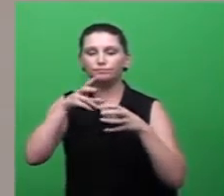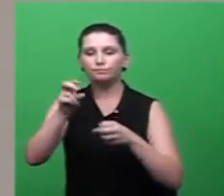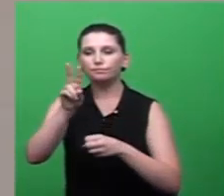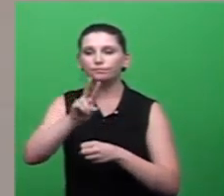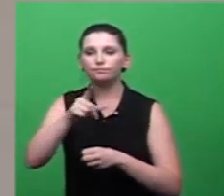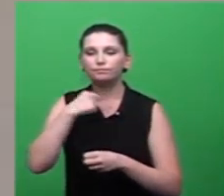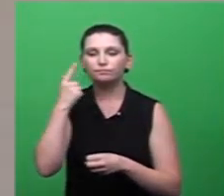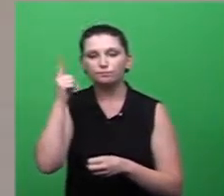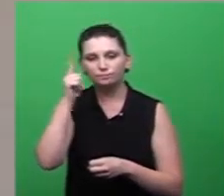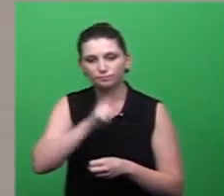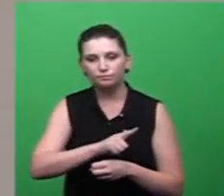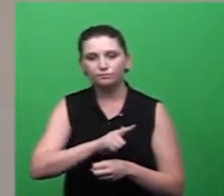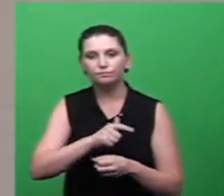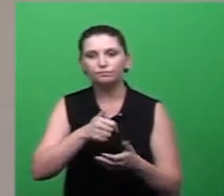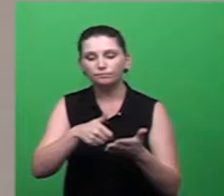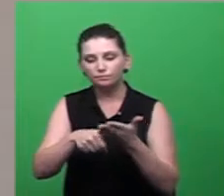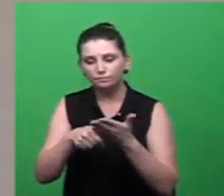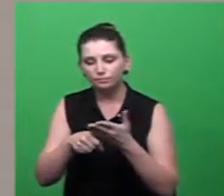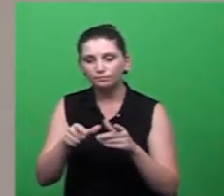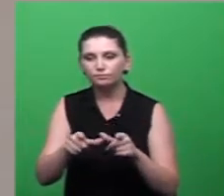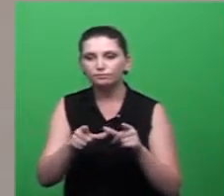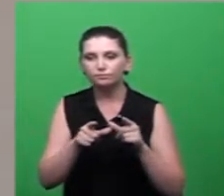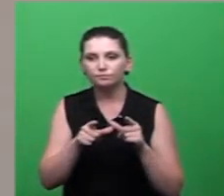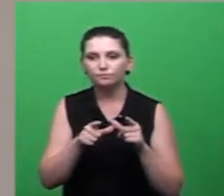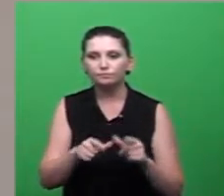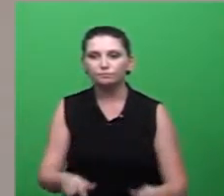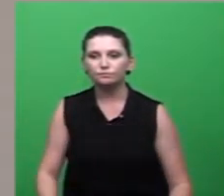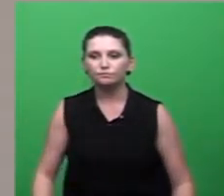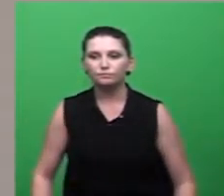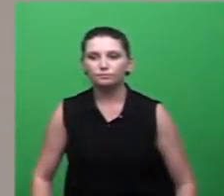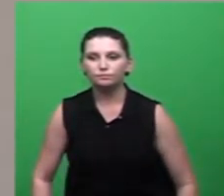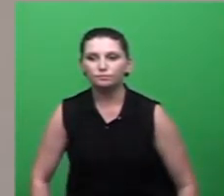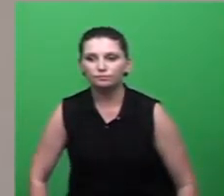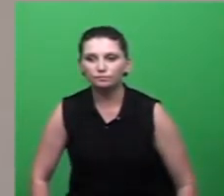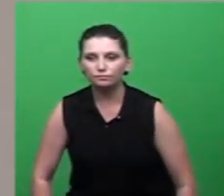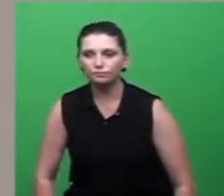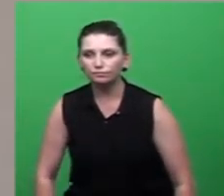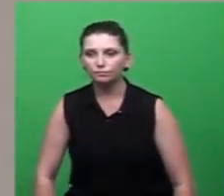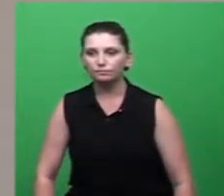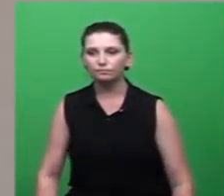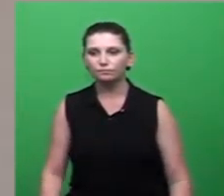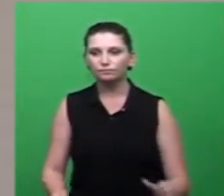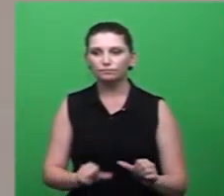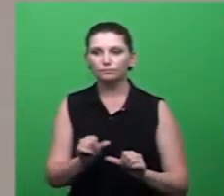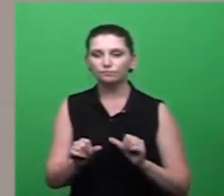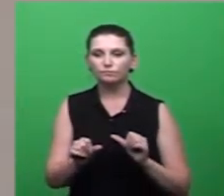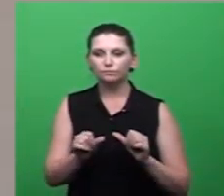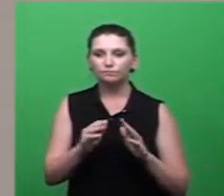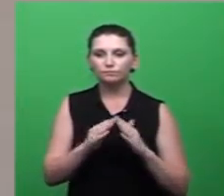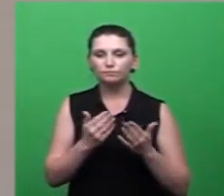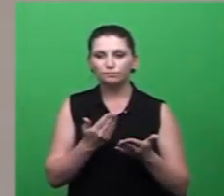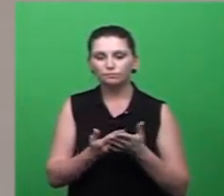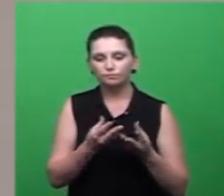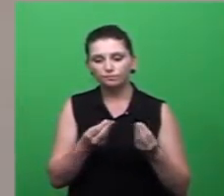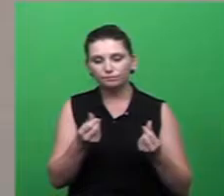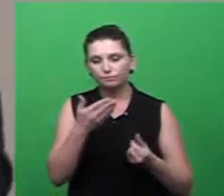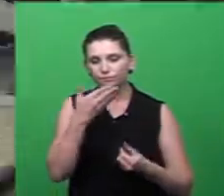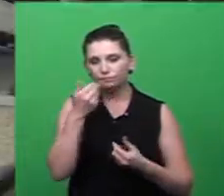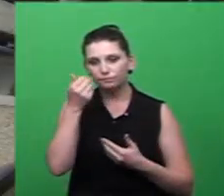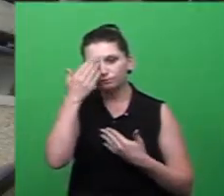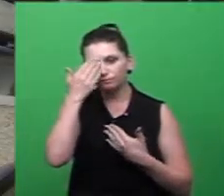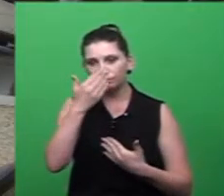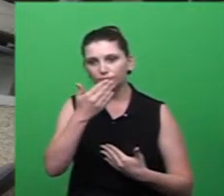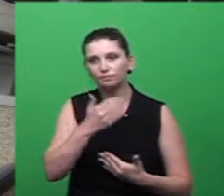possamos aprovar e, quem sabe, de imediato, transformar aquele colégio em uma escola de qualidade. Obrigado, senhores vereadores.